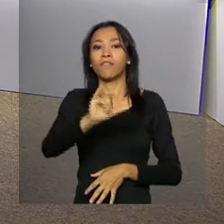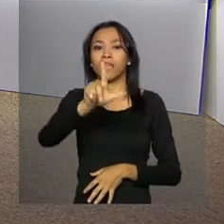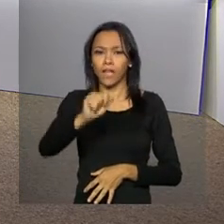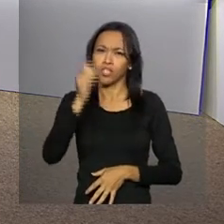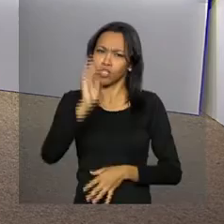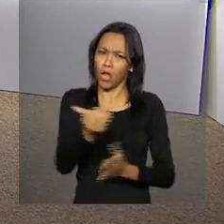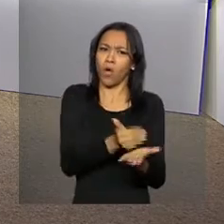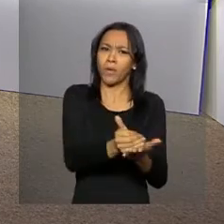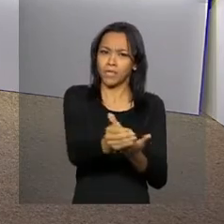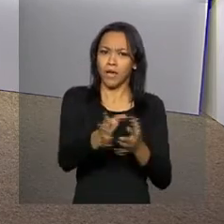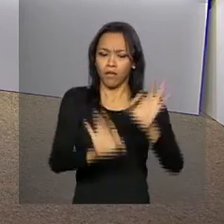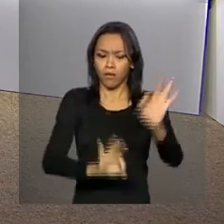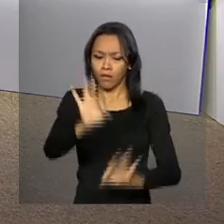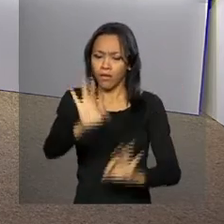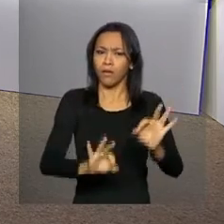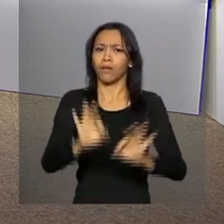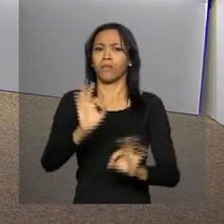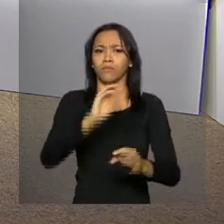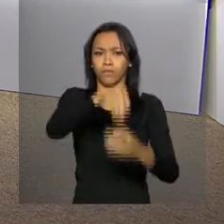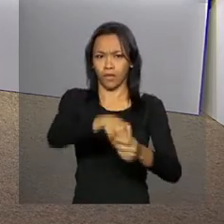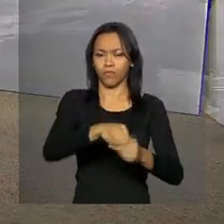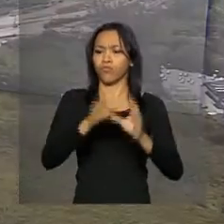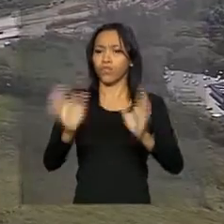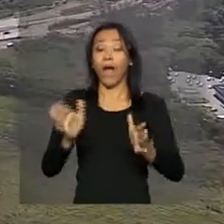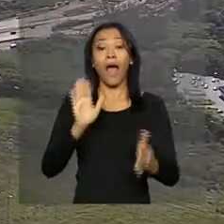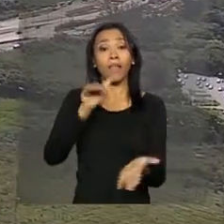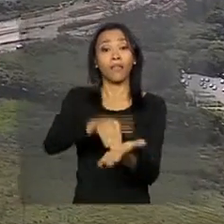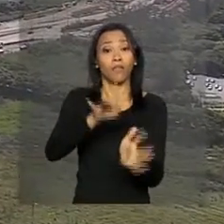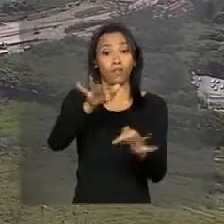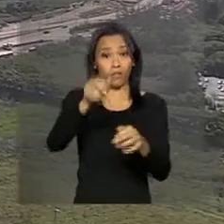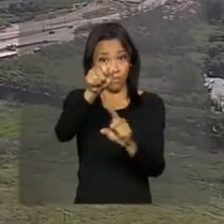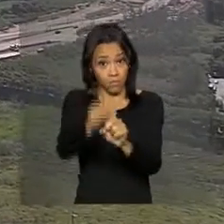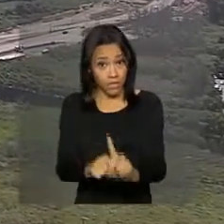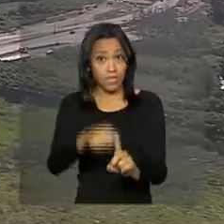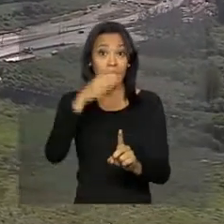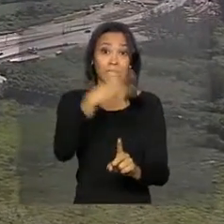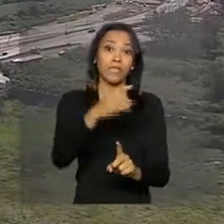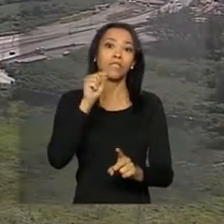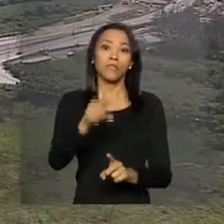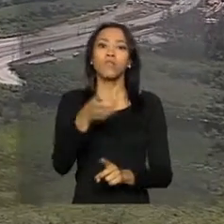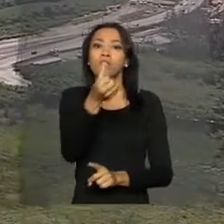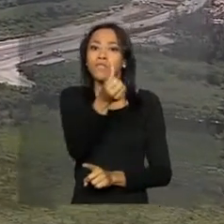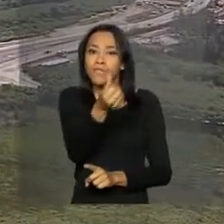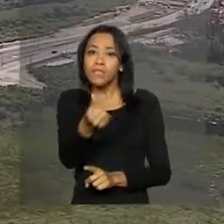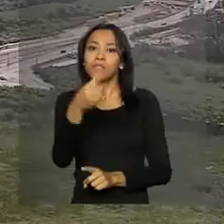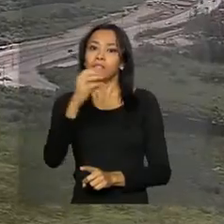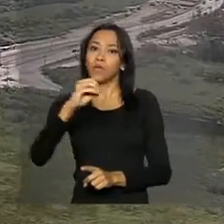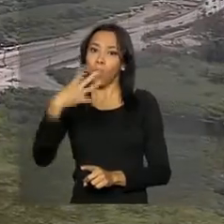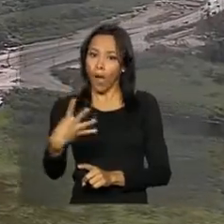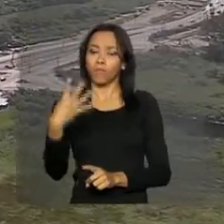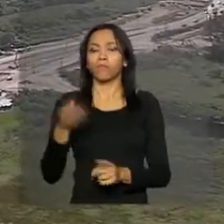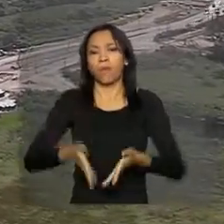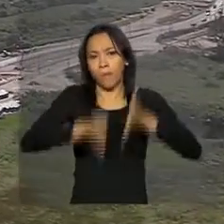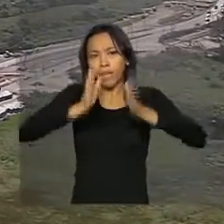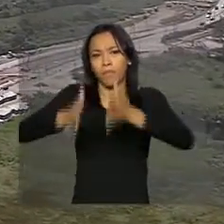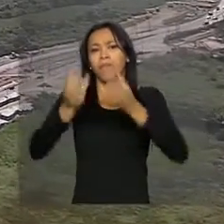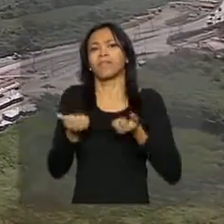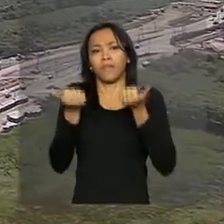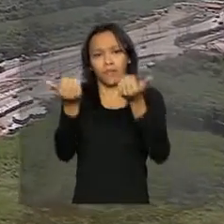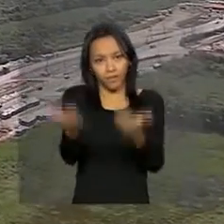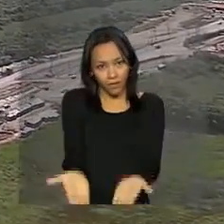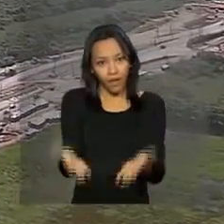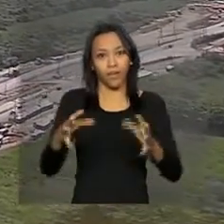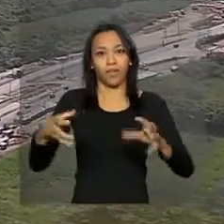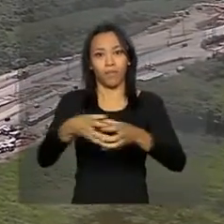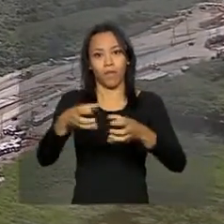começaram a ser mobiliados. Até o fim do mês, os 3.604 apartamentos serão entregues ao Comitê Organizador da